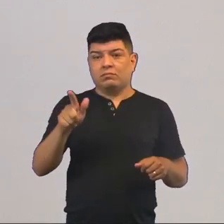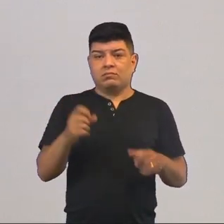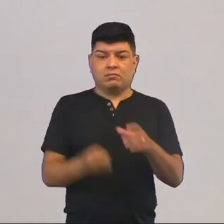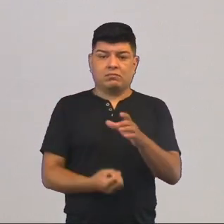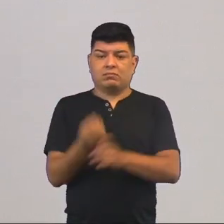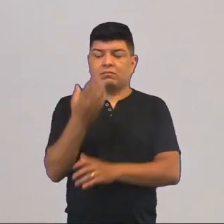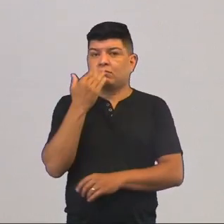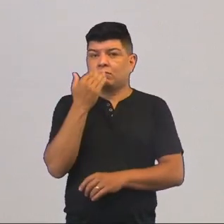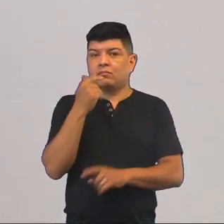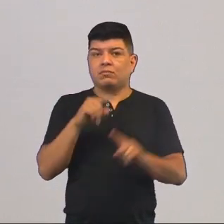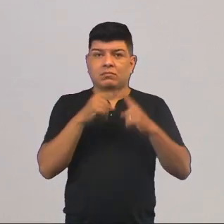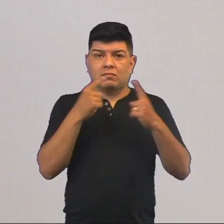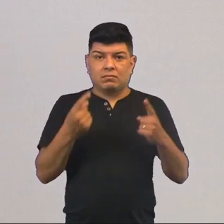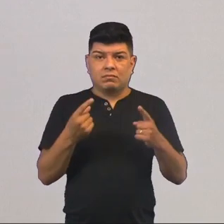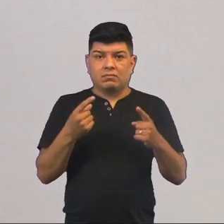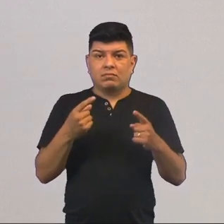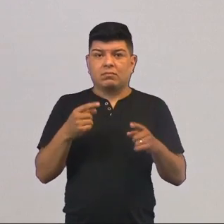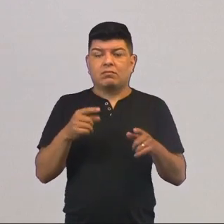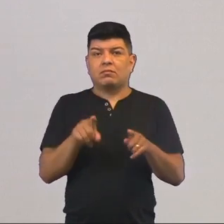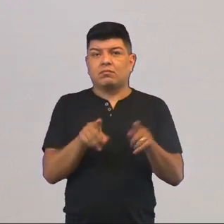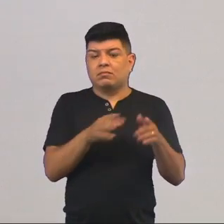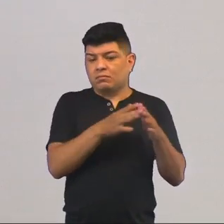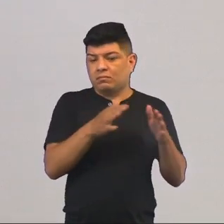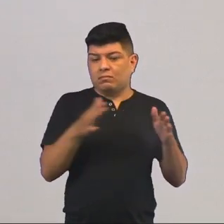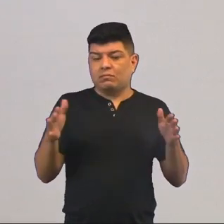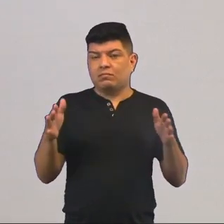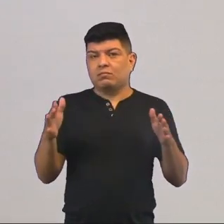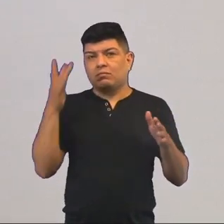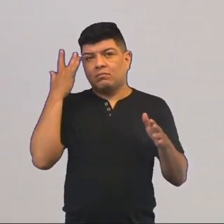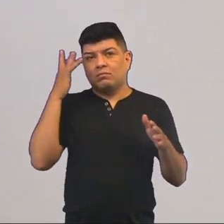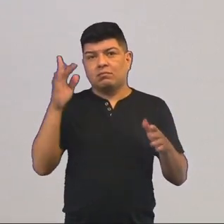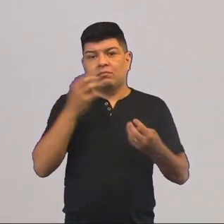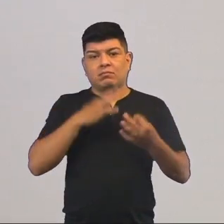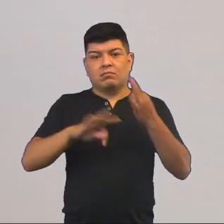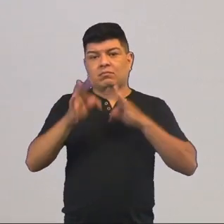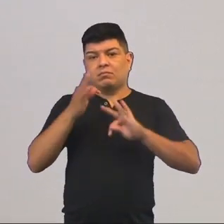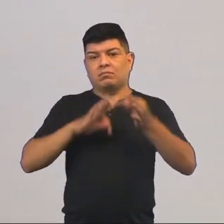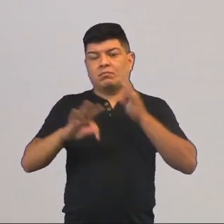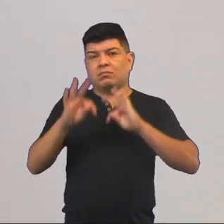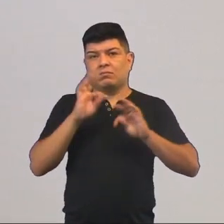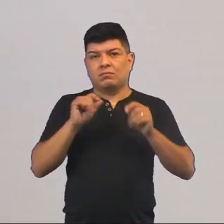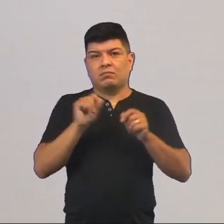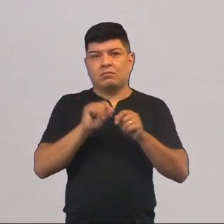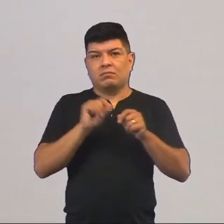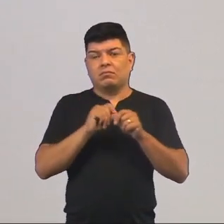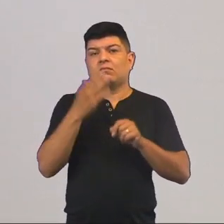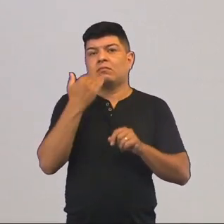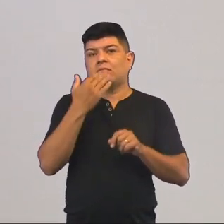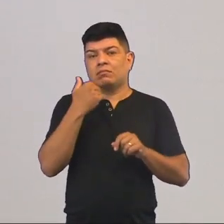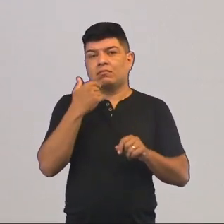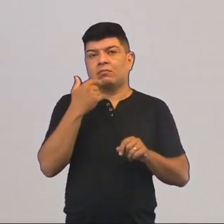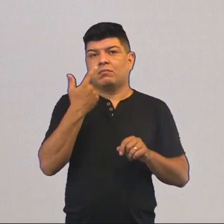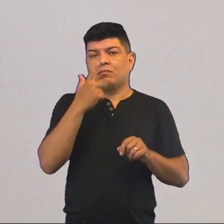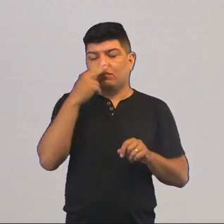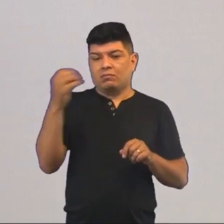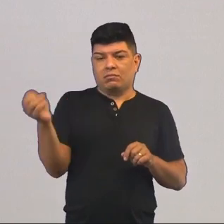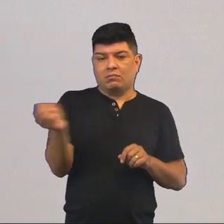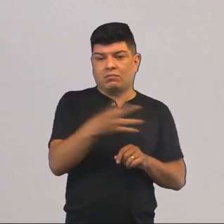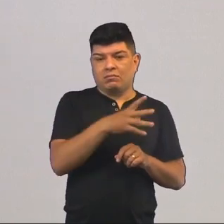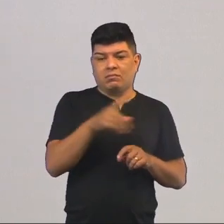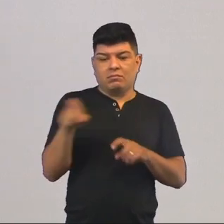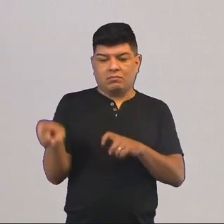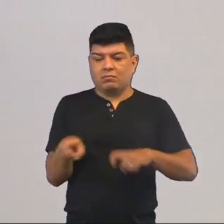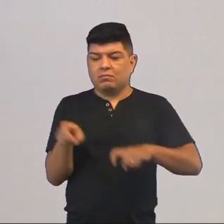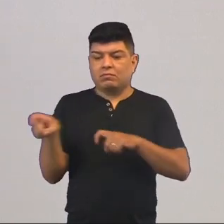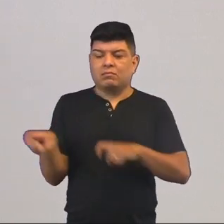mas ele não previu aí, nesse período que ele fez isto, ele não previu a tecnologia para a produção de alimento, a modernização do